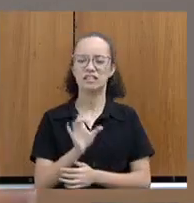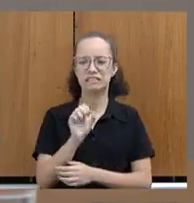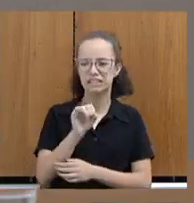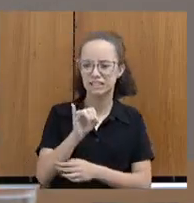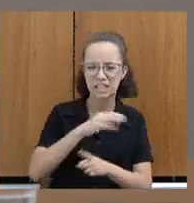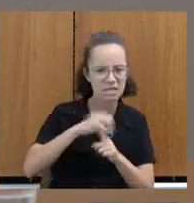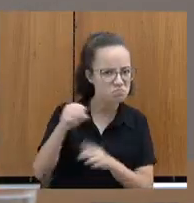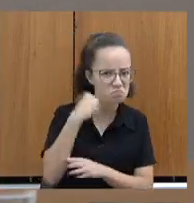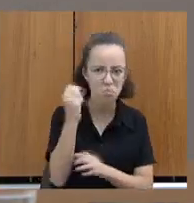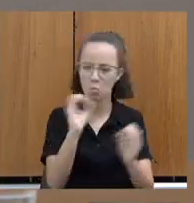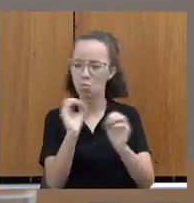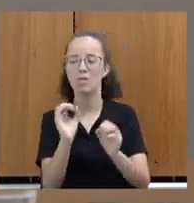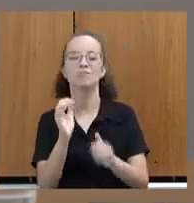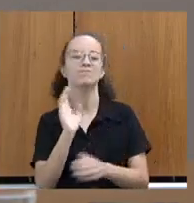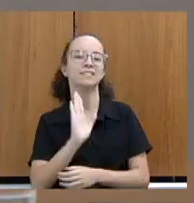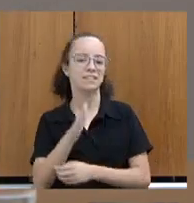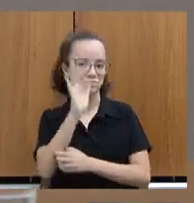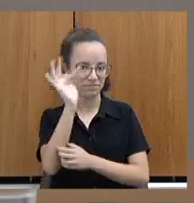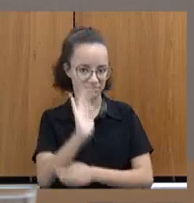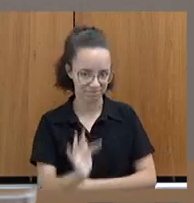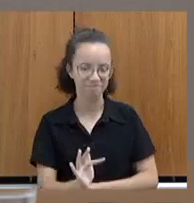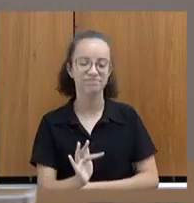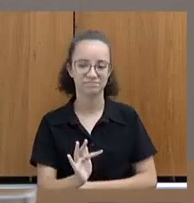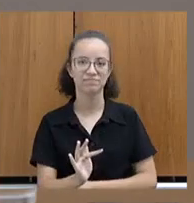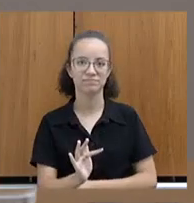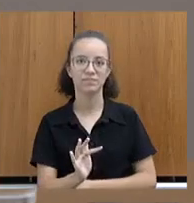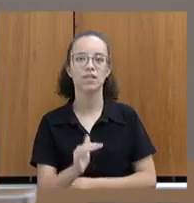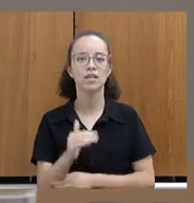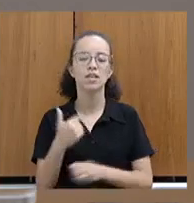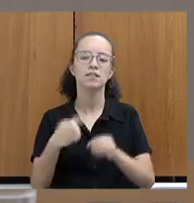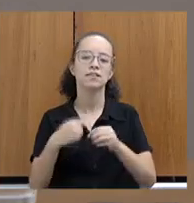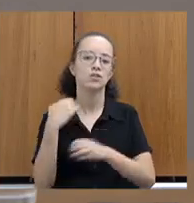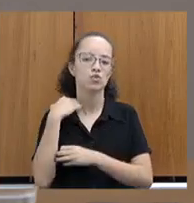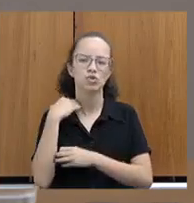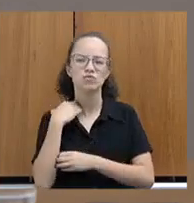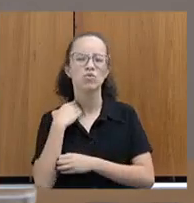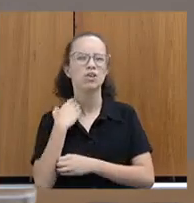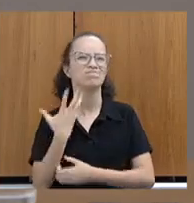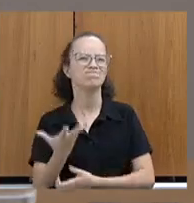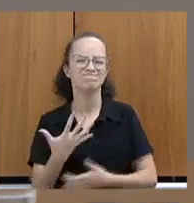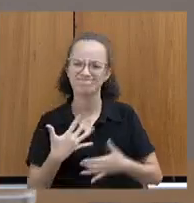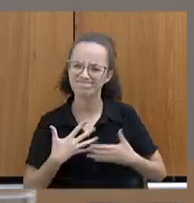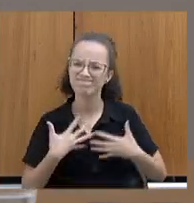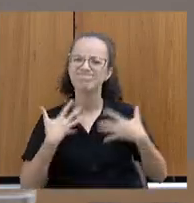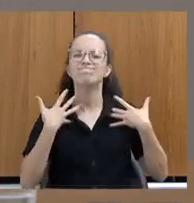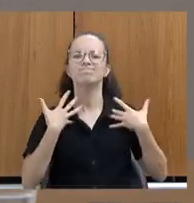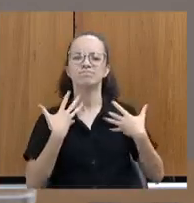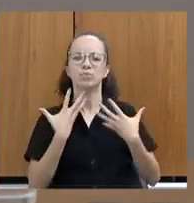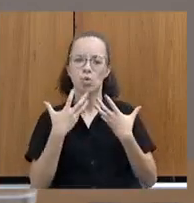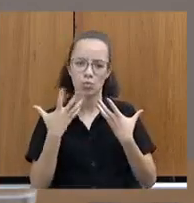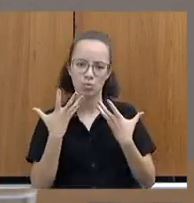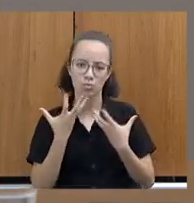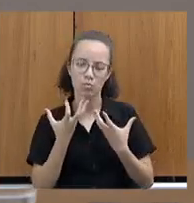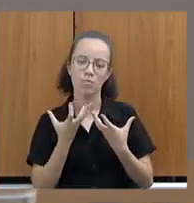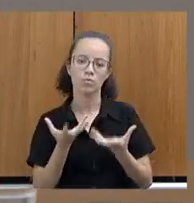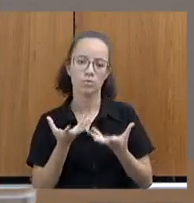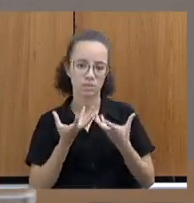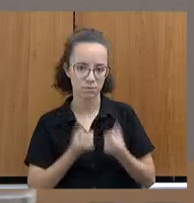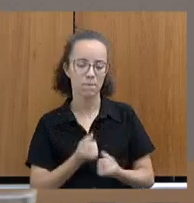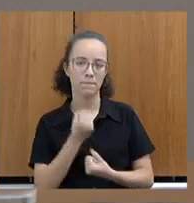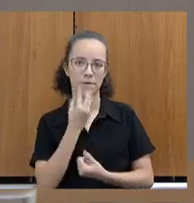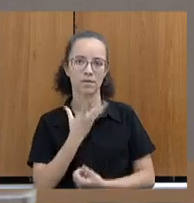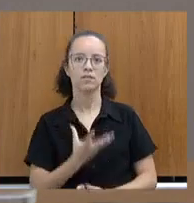ganhasse ou não ganhasse. Sabe? E Juiz de Fora nos acolheu muito bem nessa primeira jornada. O